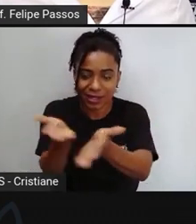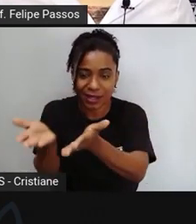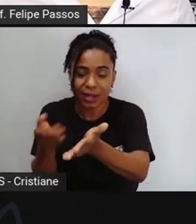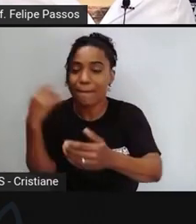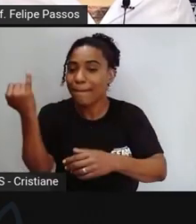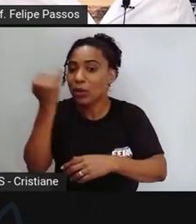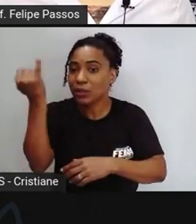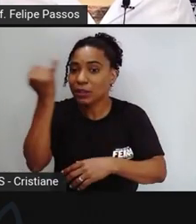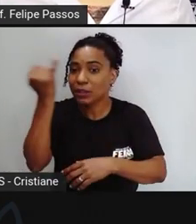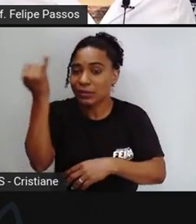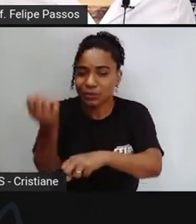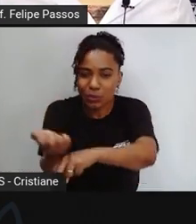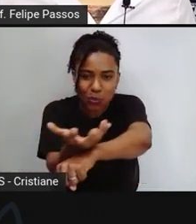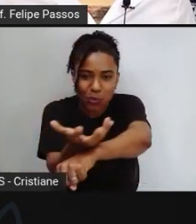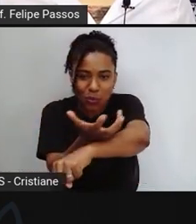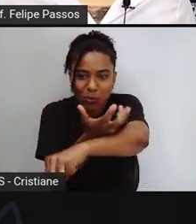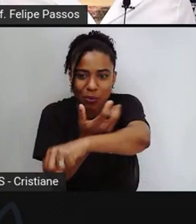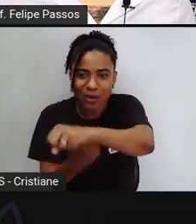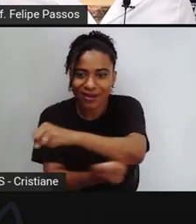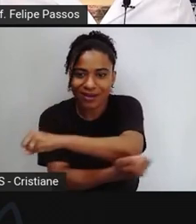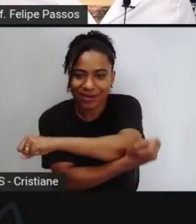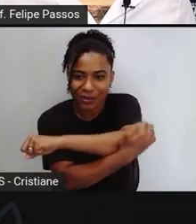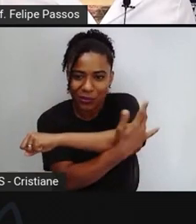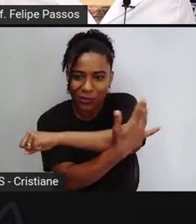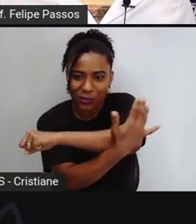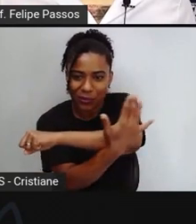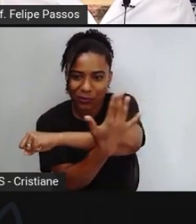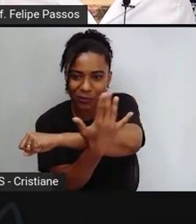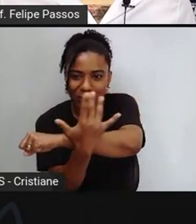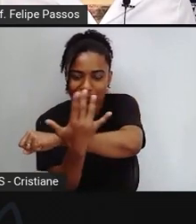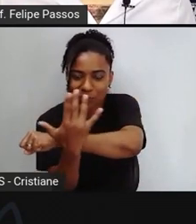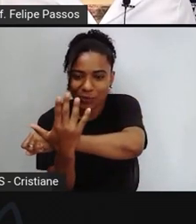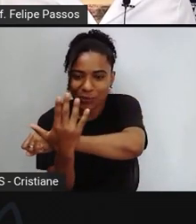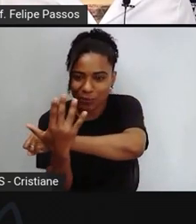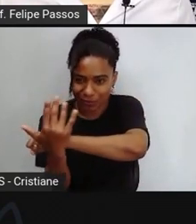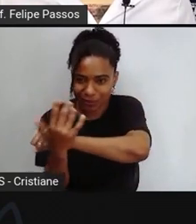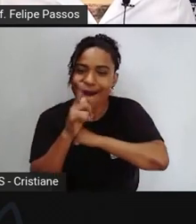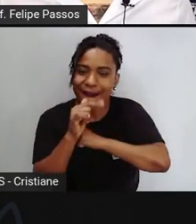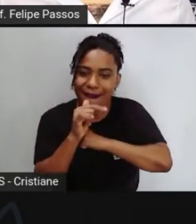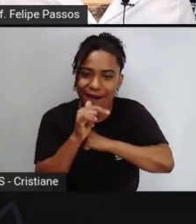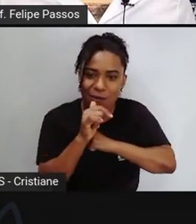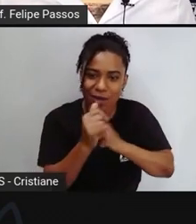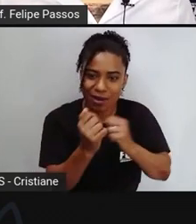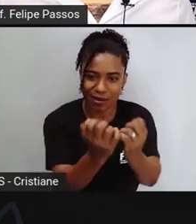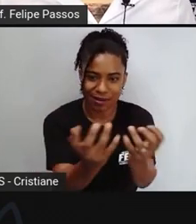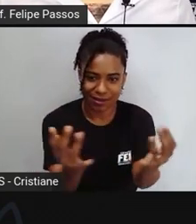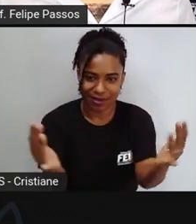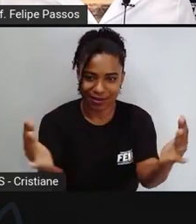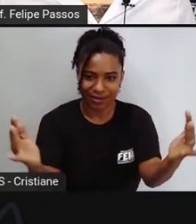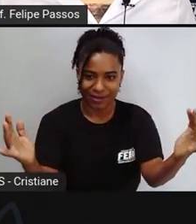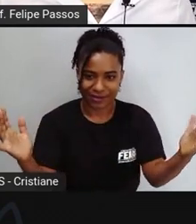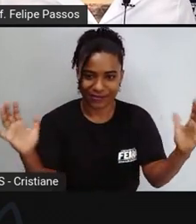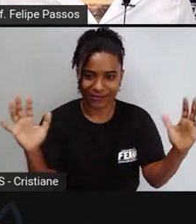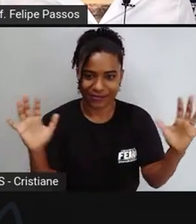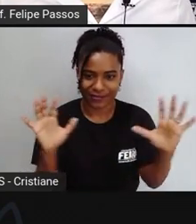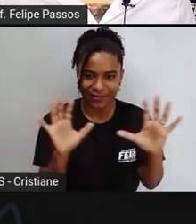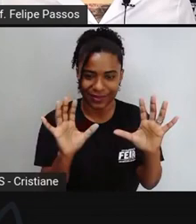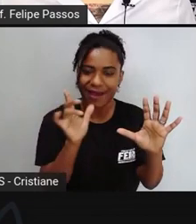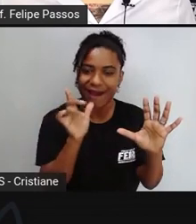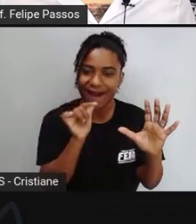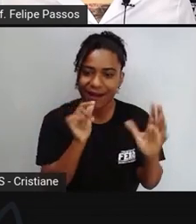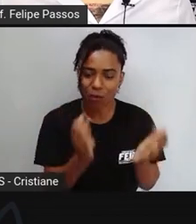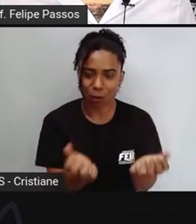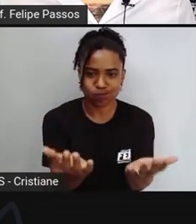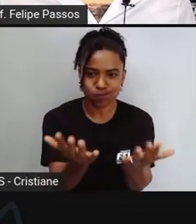para você ter um exemplo se eu chegar com a tesoura e